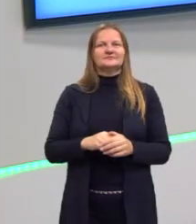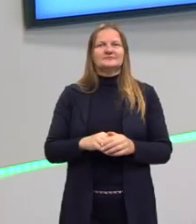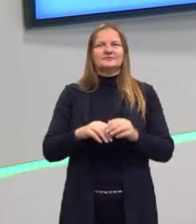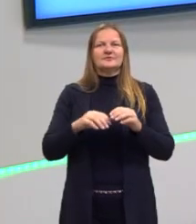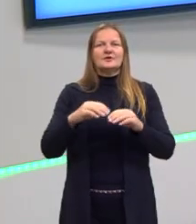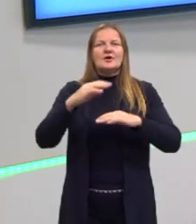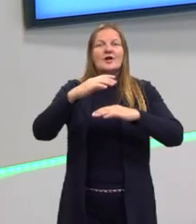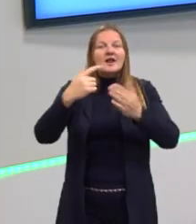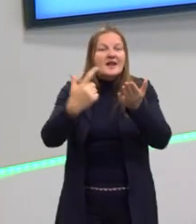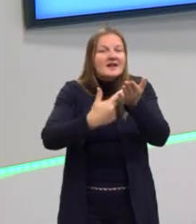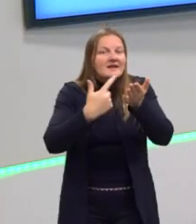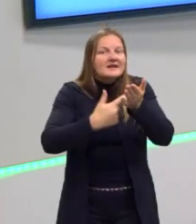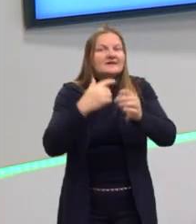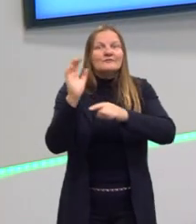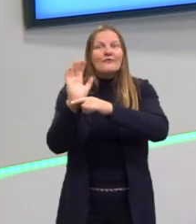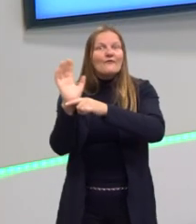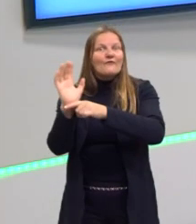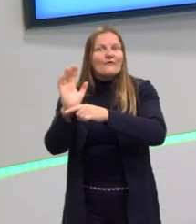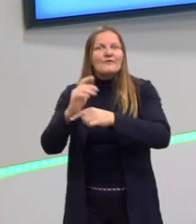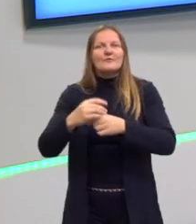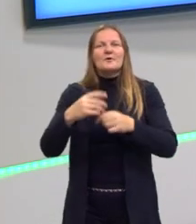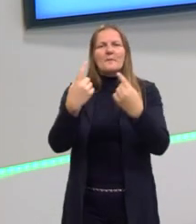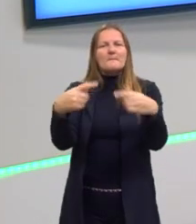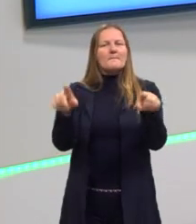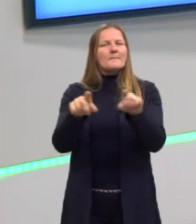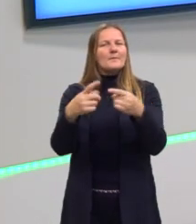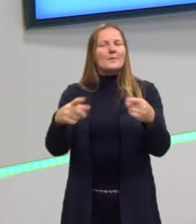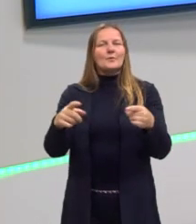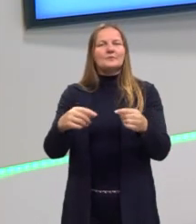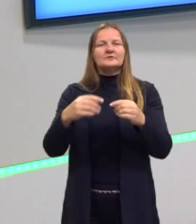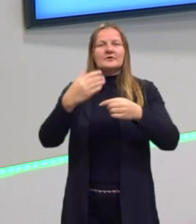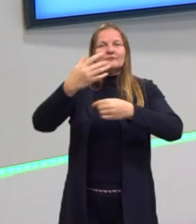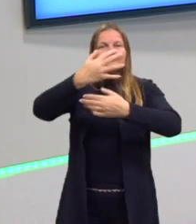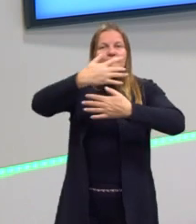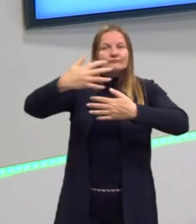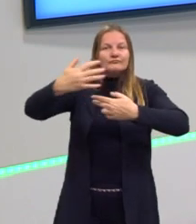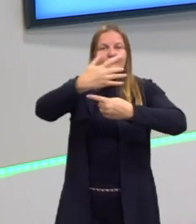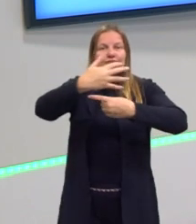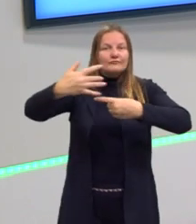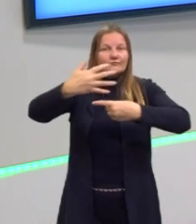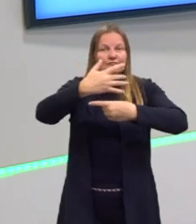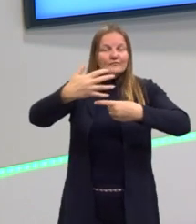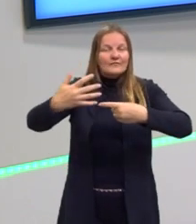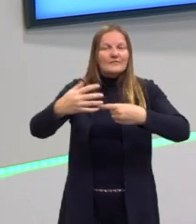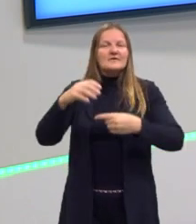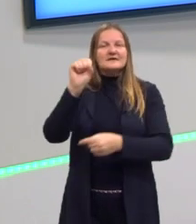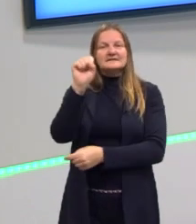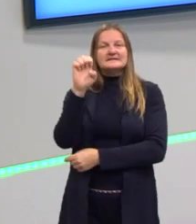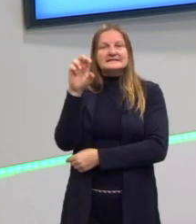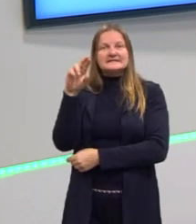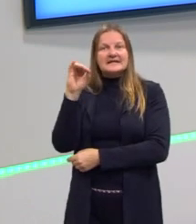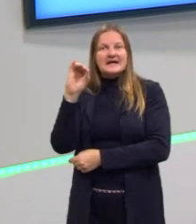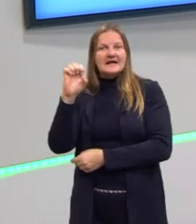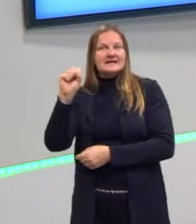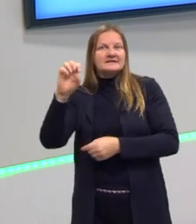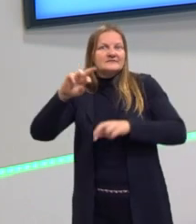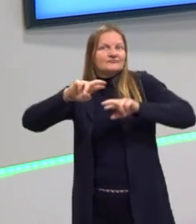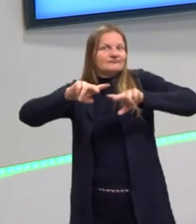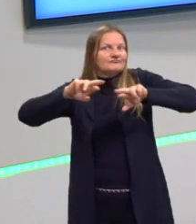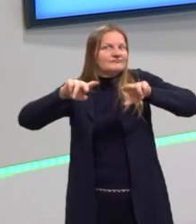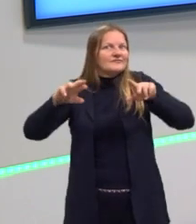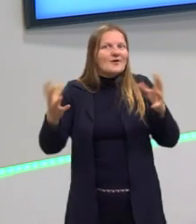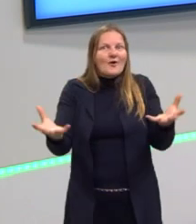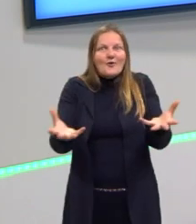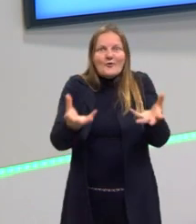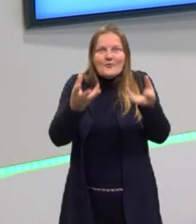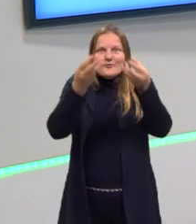Livros, filmes, músicas, séries, vídeos que a gente assiste. Tudo isso pode